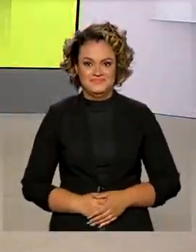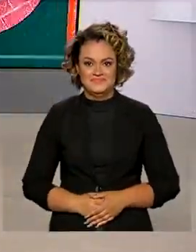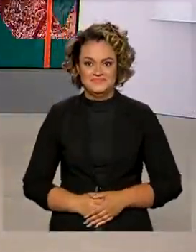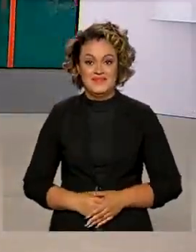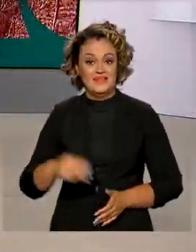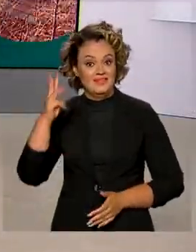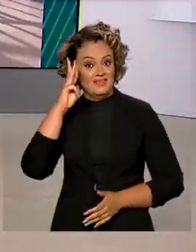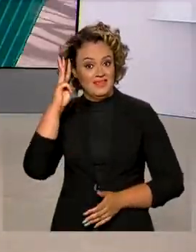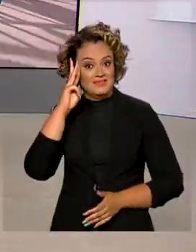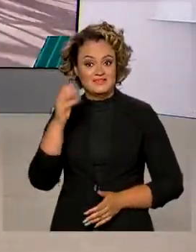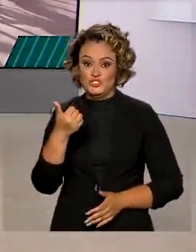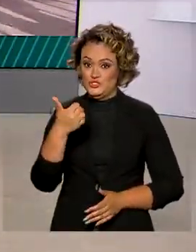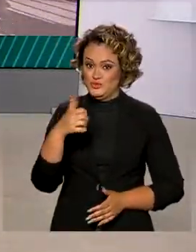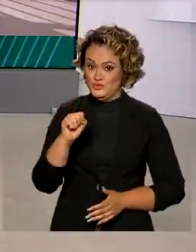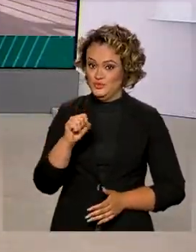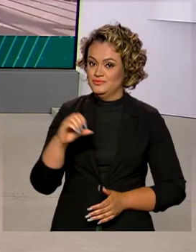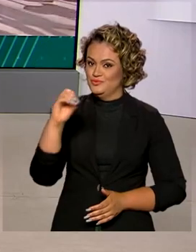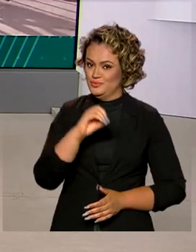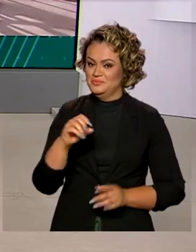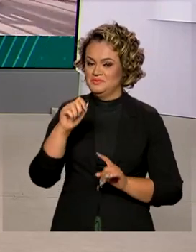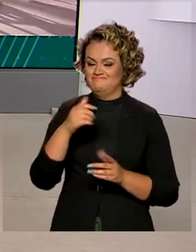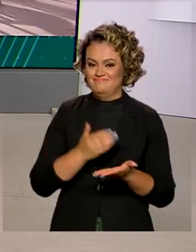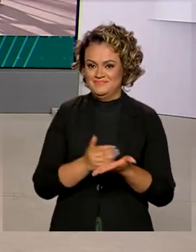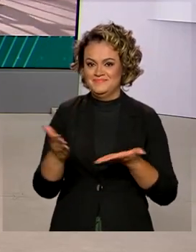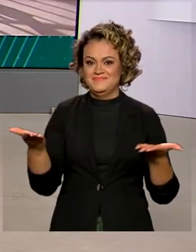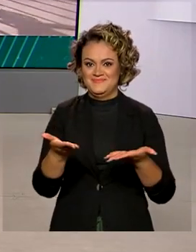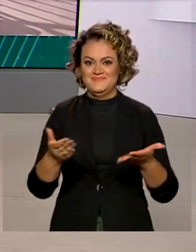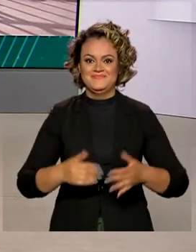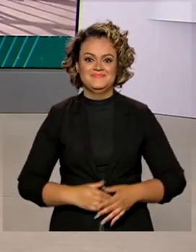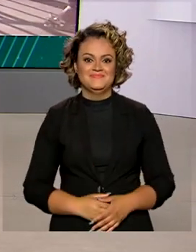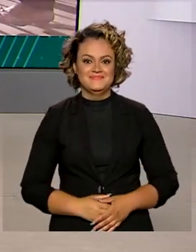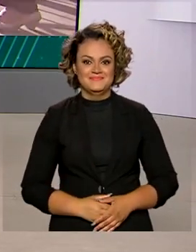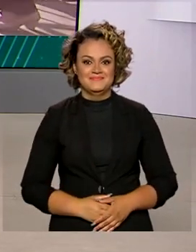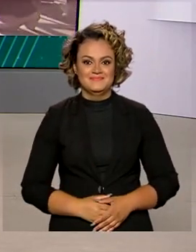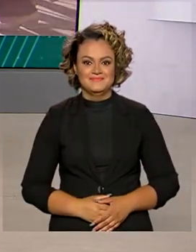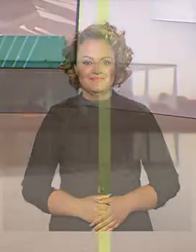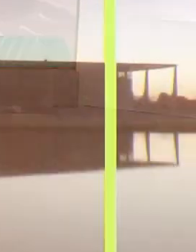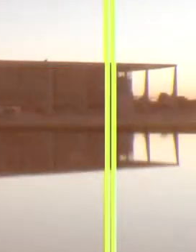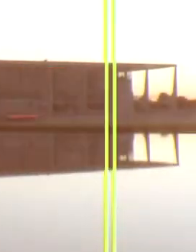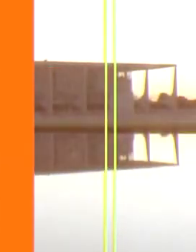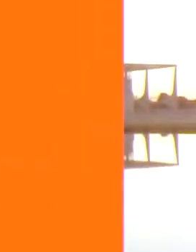Terça-feira, 18 de outubro, Brasil em Dia já está no ar.